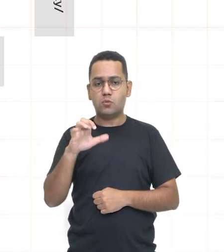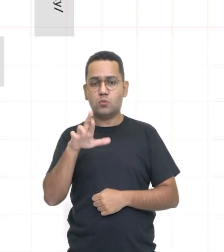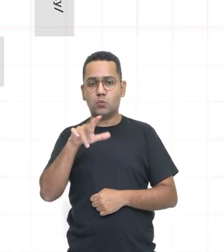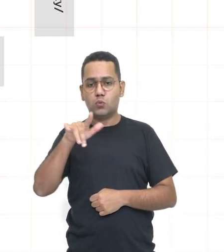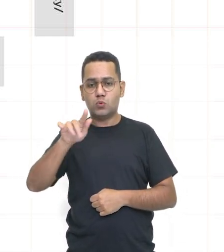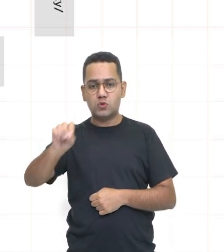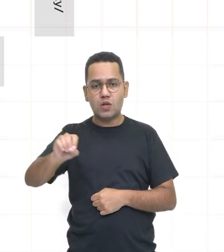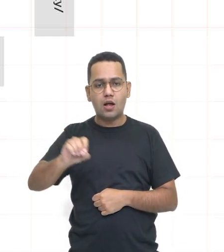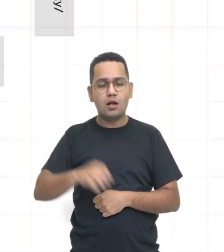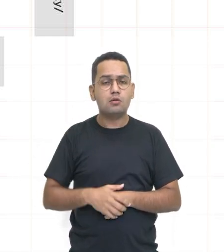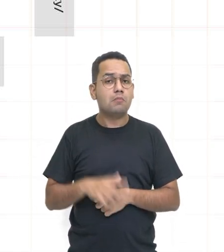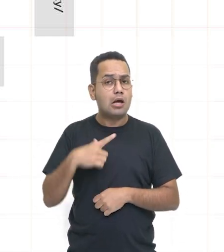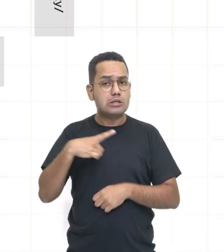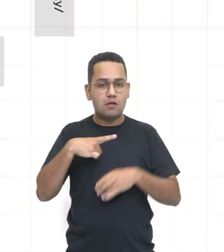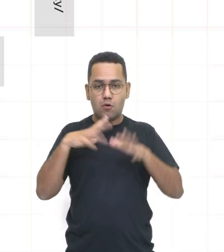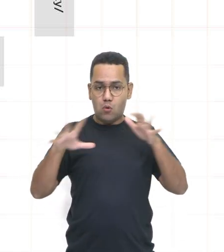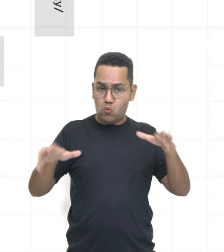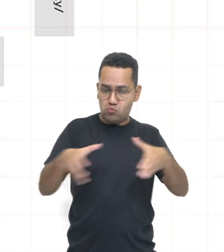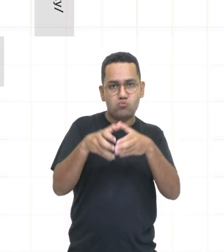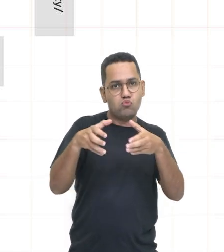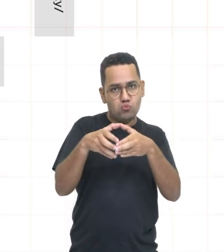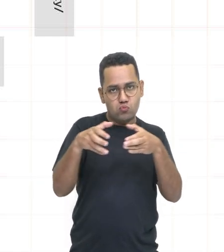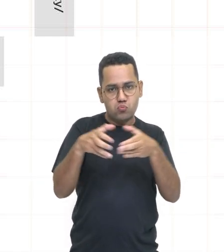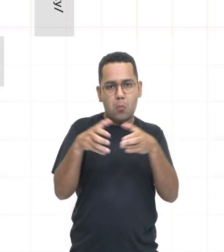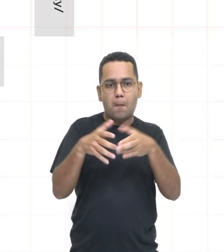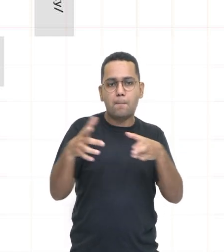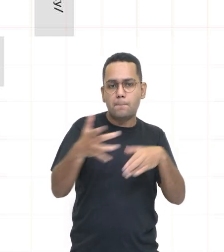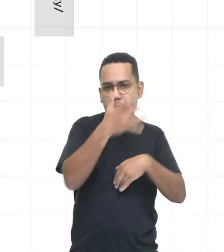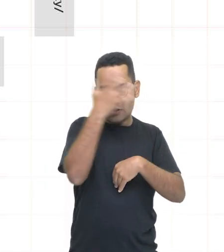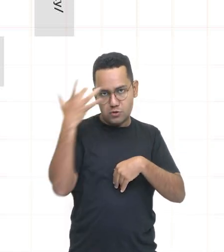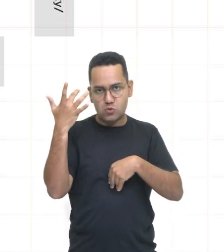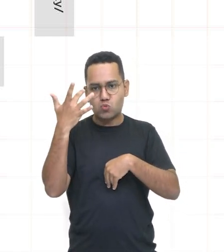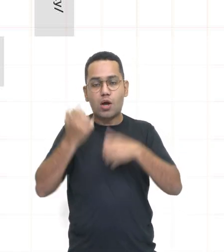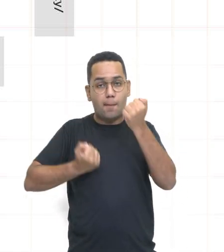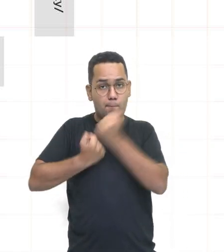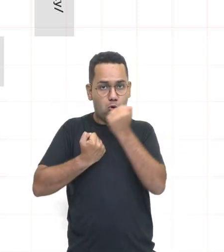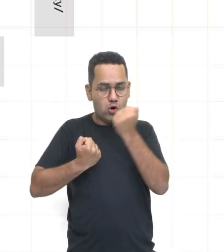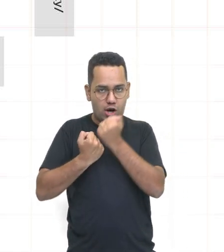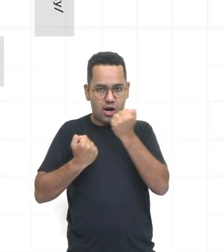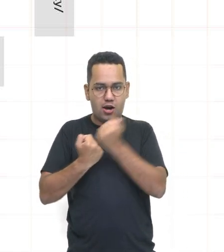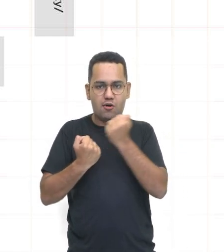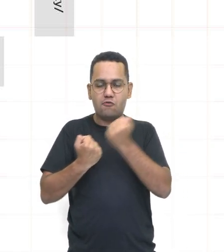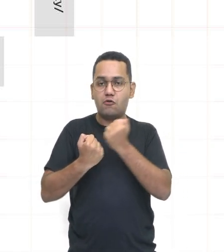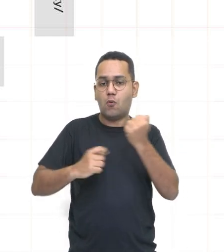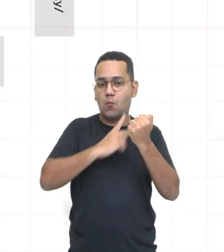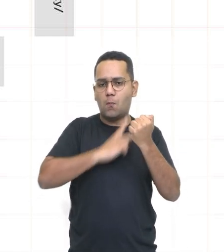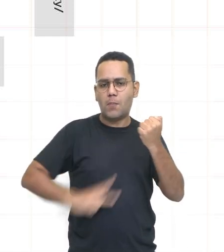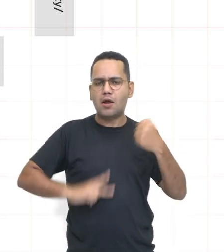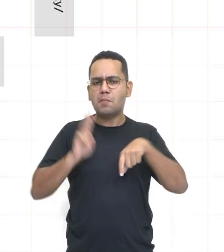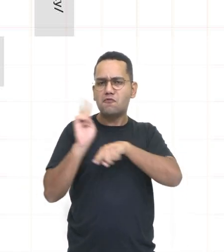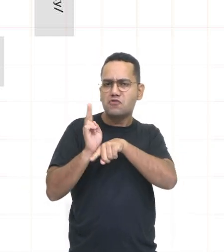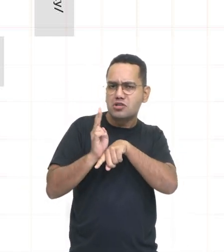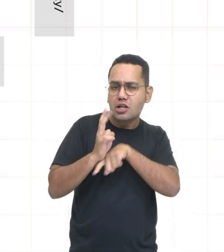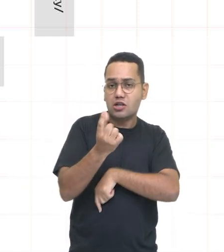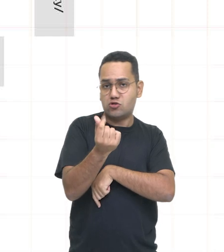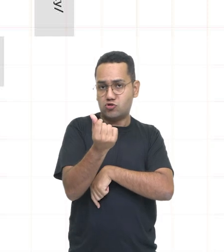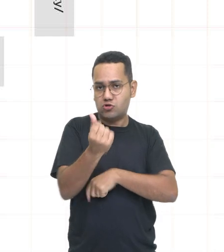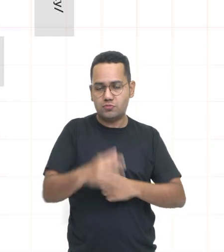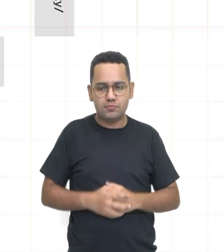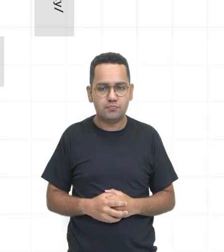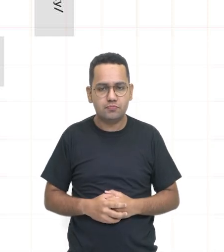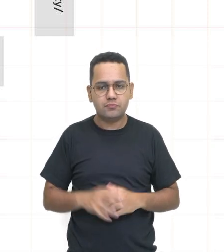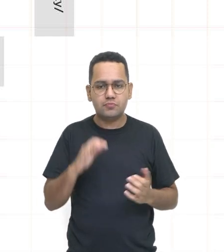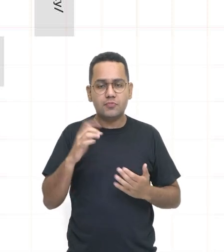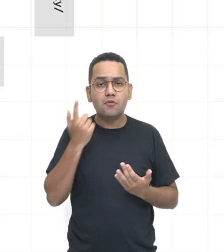os preços. Vamos, então, analisar a situação econômica do Brasil pós-regime militar. Quando a gente fala de